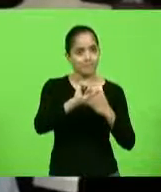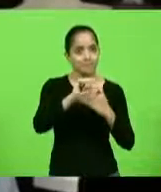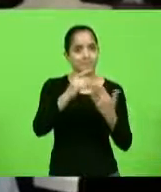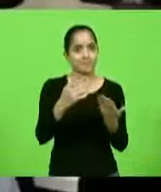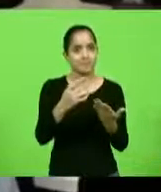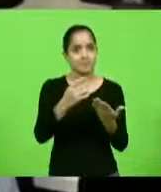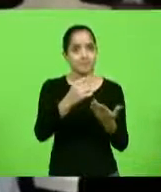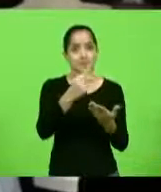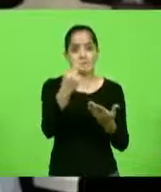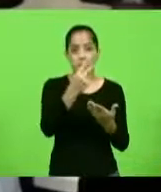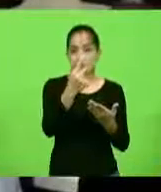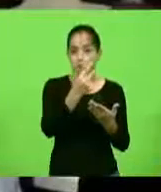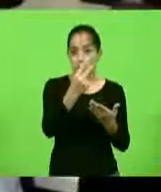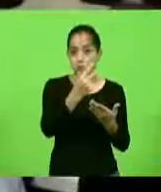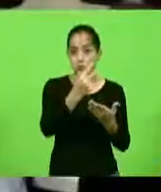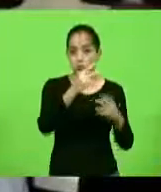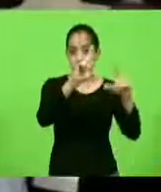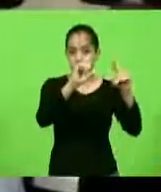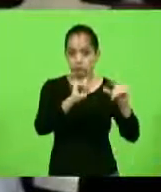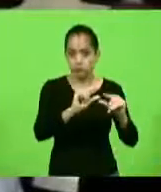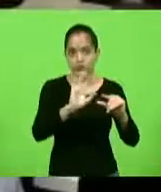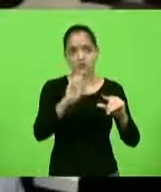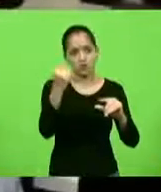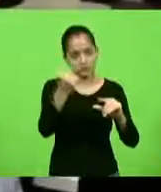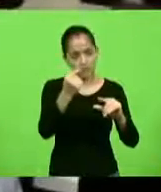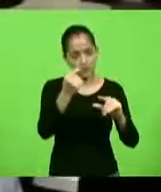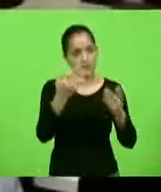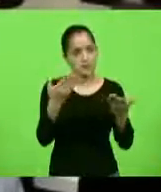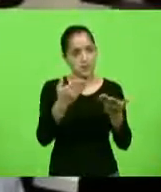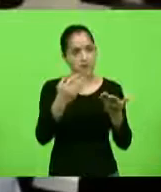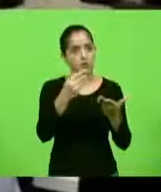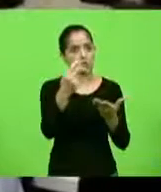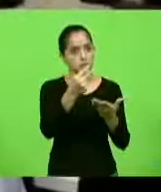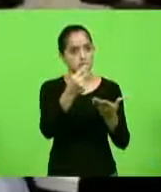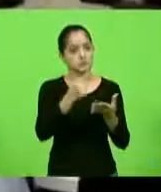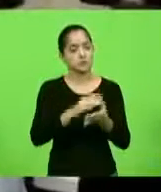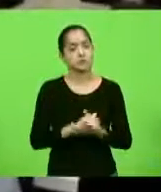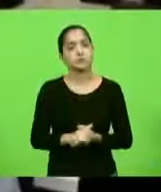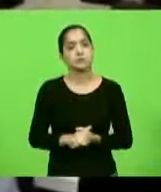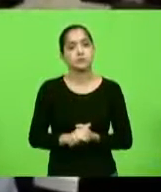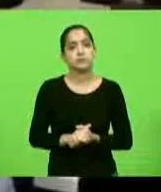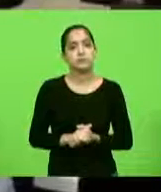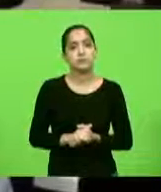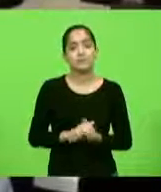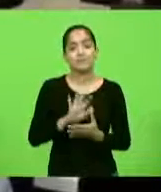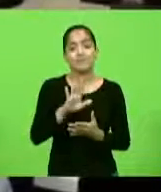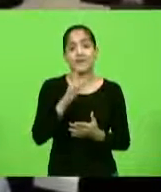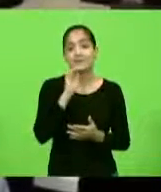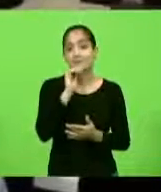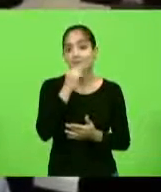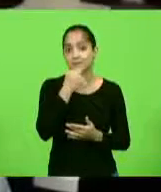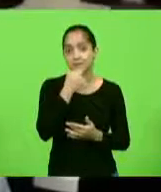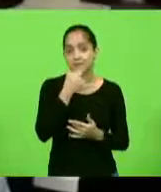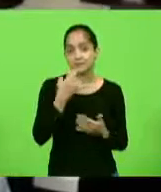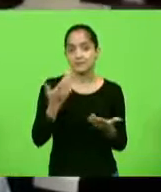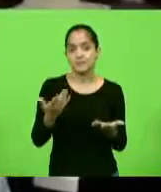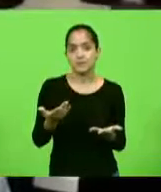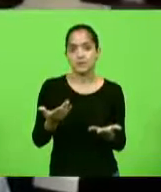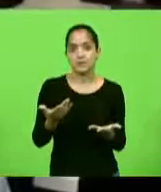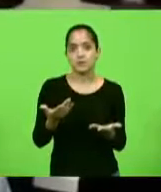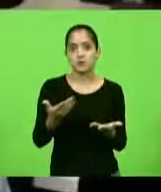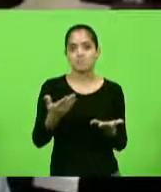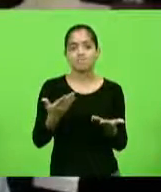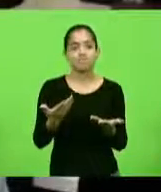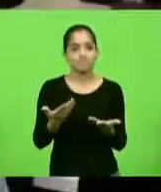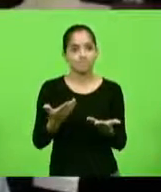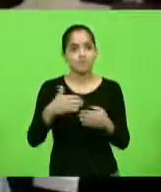segundo menor índice. Já fomos o primeiro, mas estamos bem ranqueados. Infelizmente, gente, isso não impediu